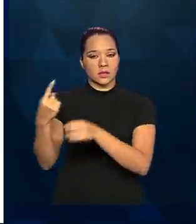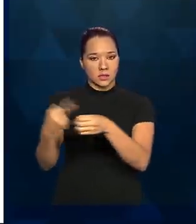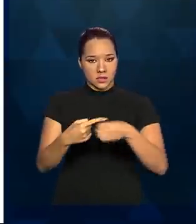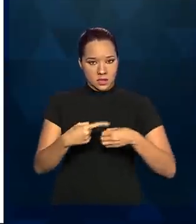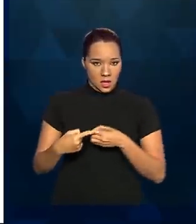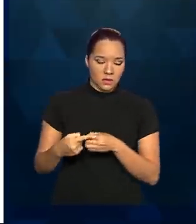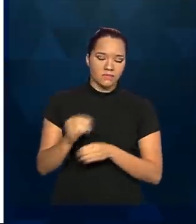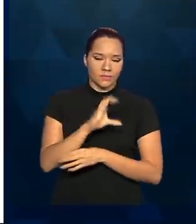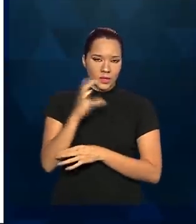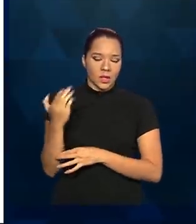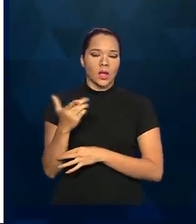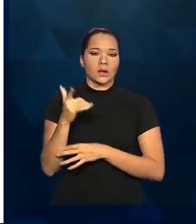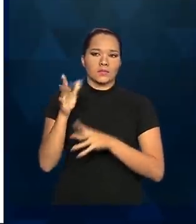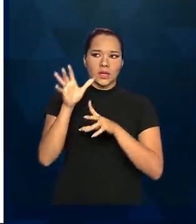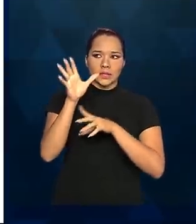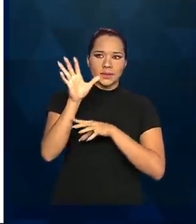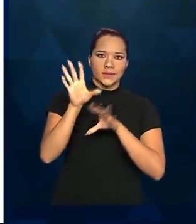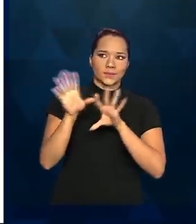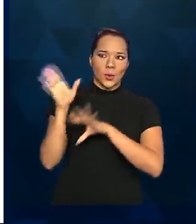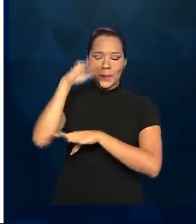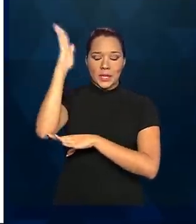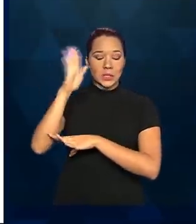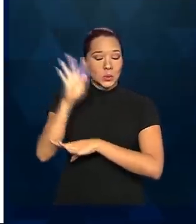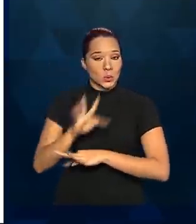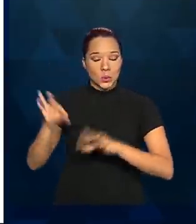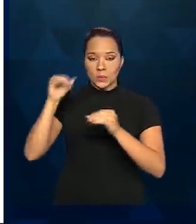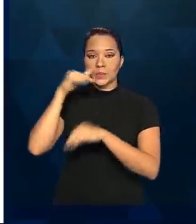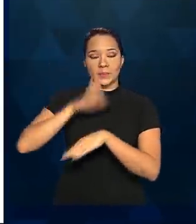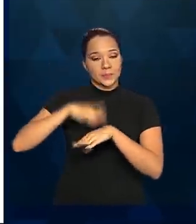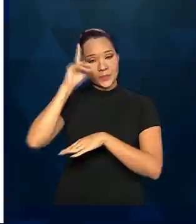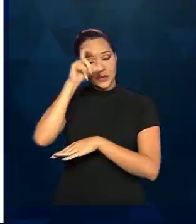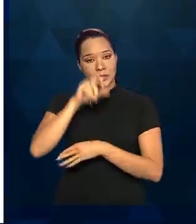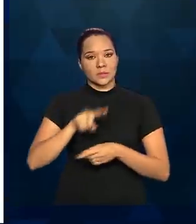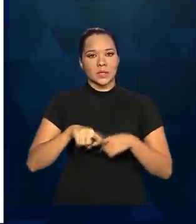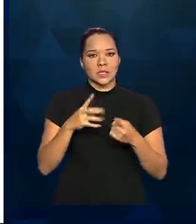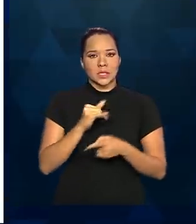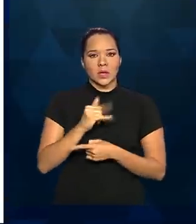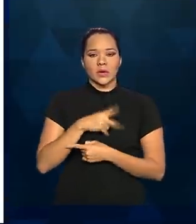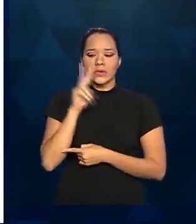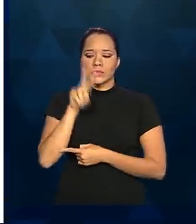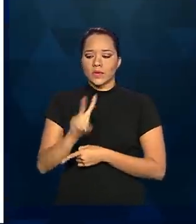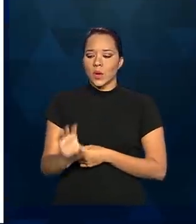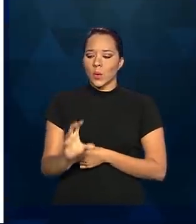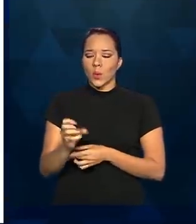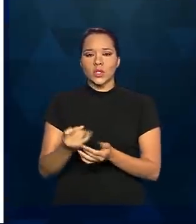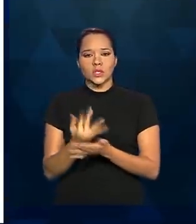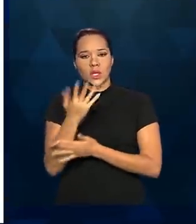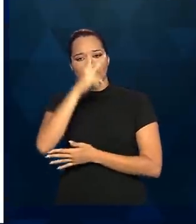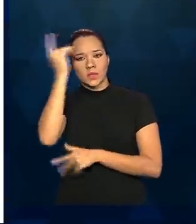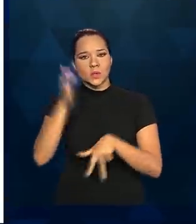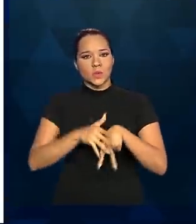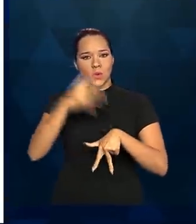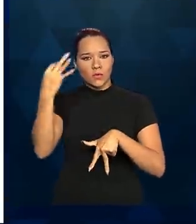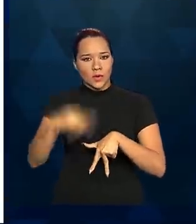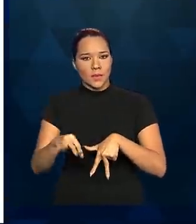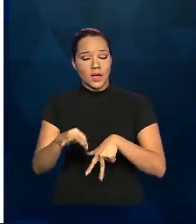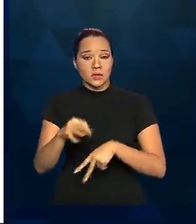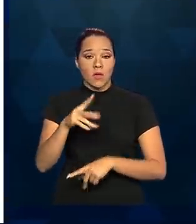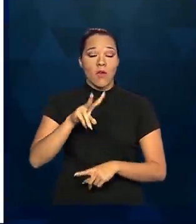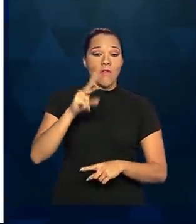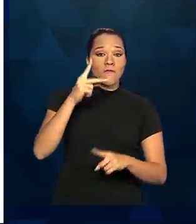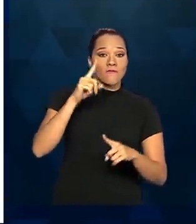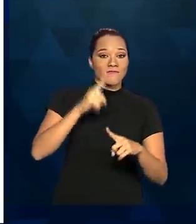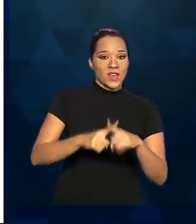claro que para estimar isso para o Brasil inteiro é um pouco mais complicado, se eu pegar o número de casos somados, multiplicar por seis,